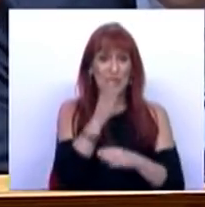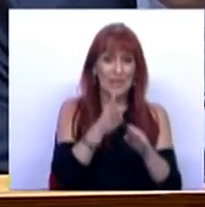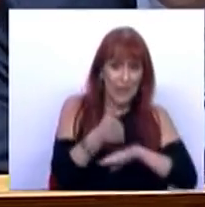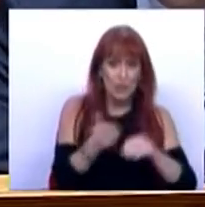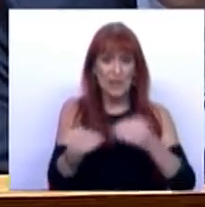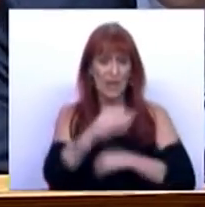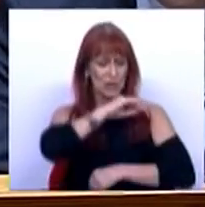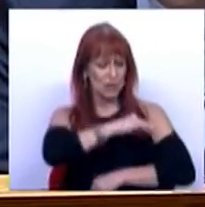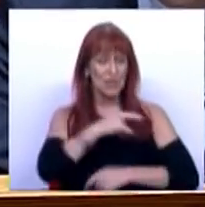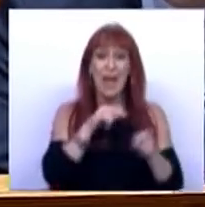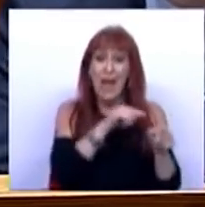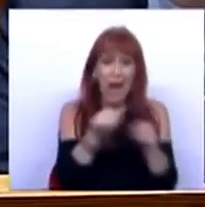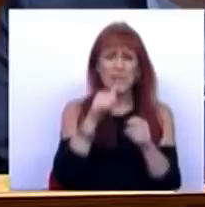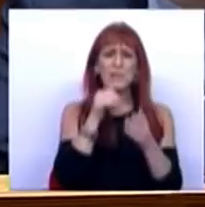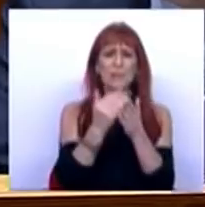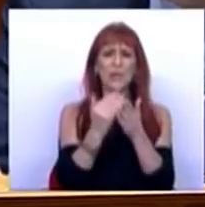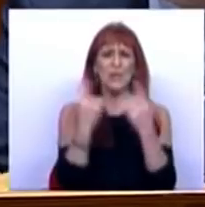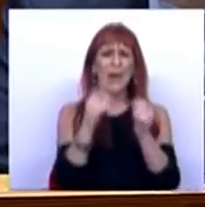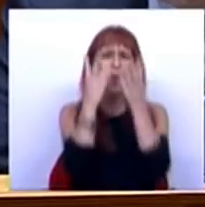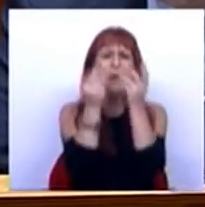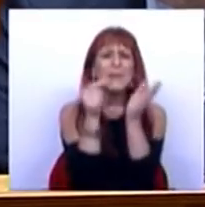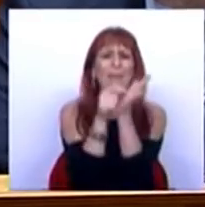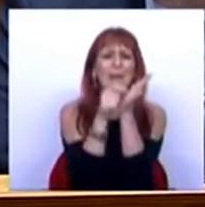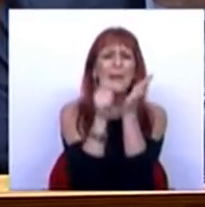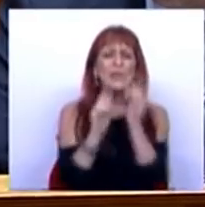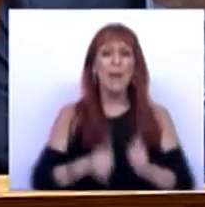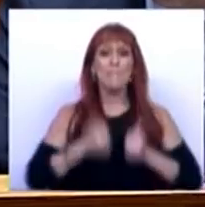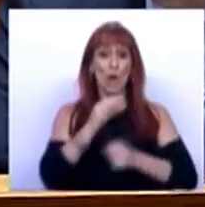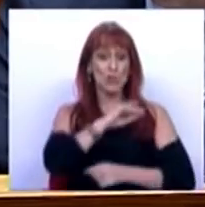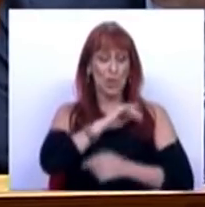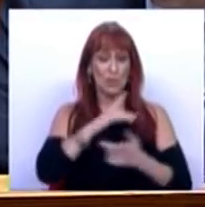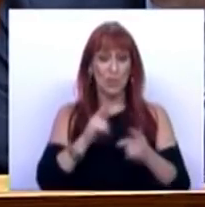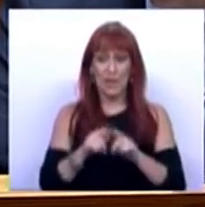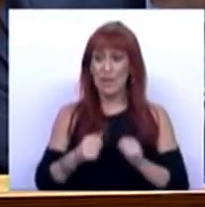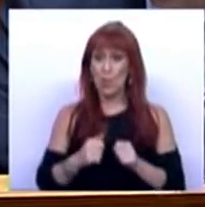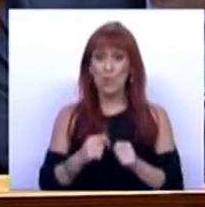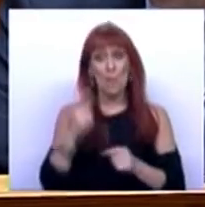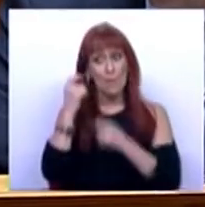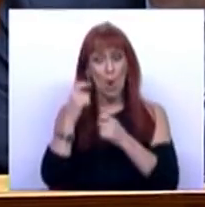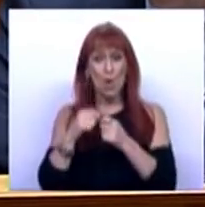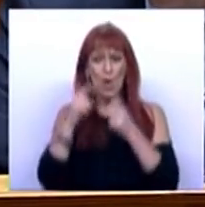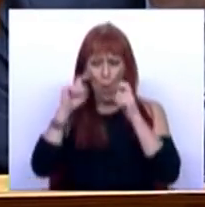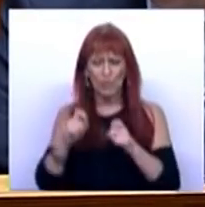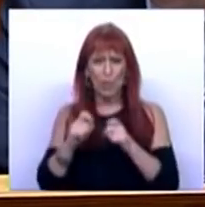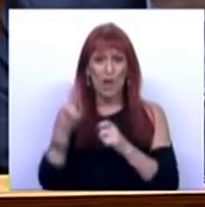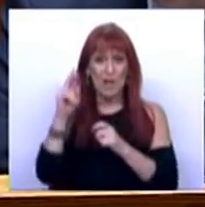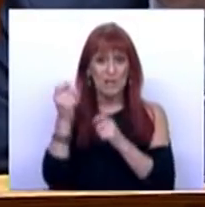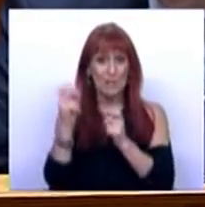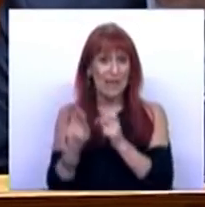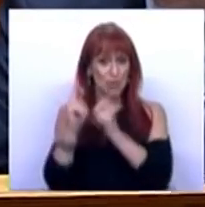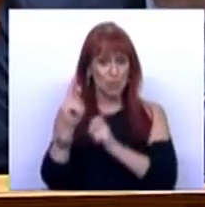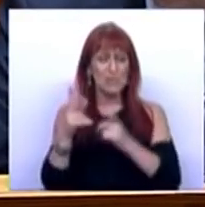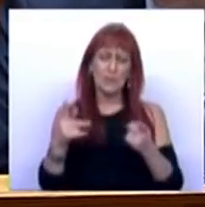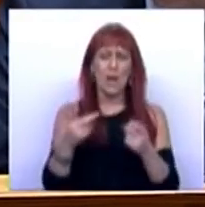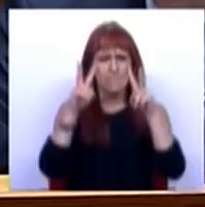indiretos dos salários. São essas medidas que têm no Orçamento, as que melhoram o rendimento e as que procuram controlar a subida dos preços. E